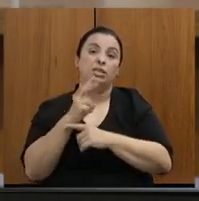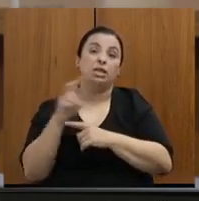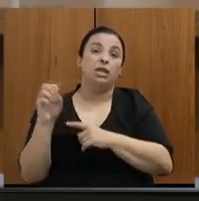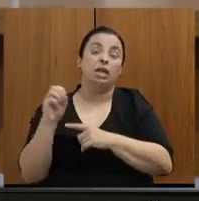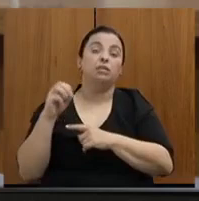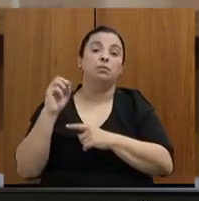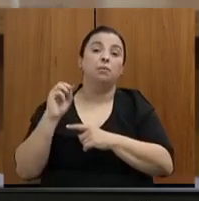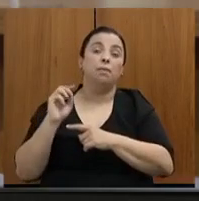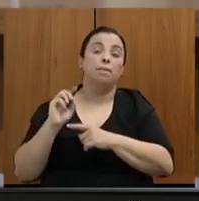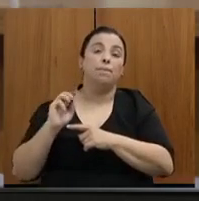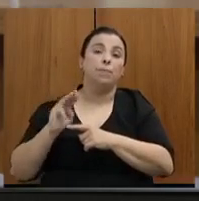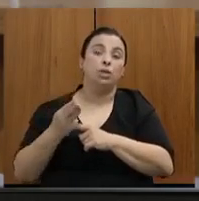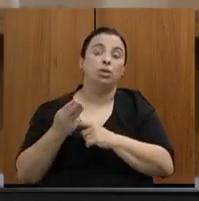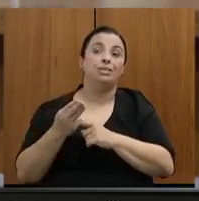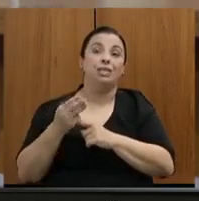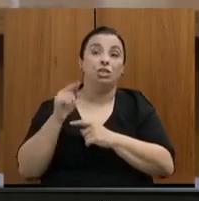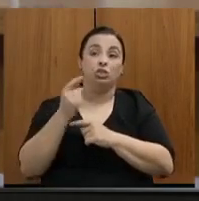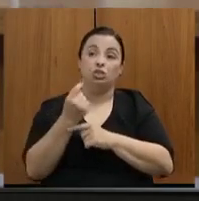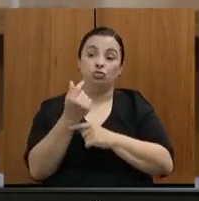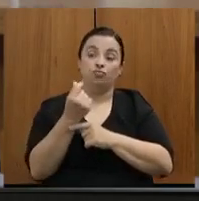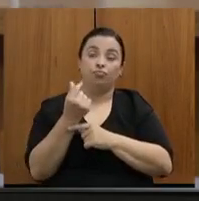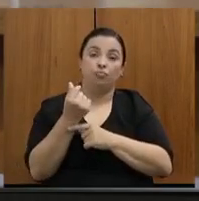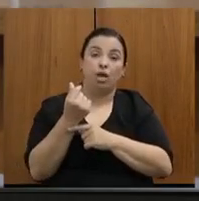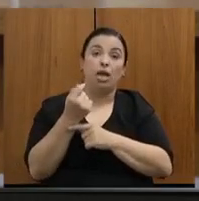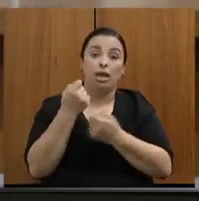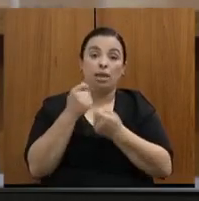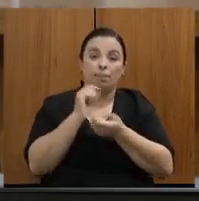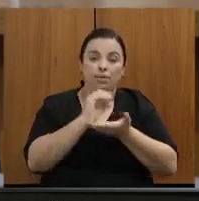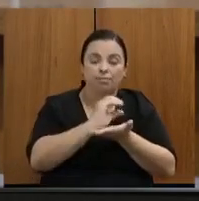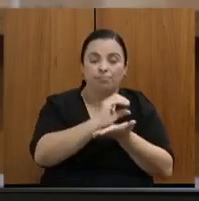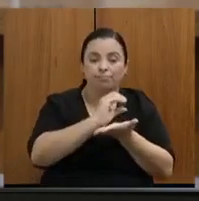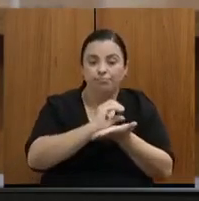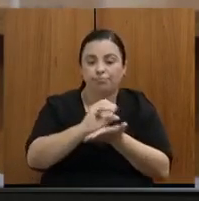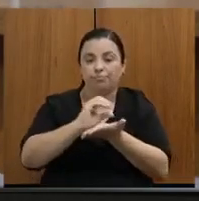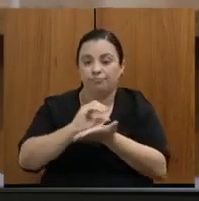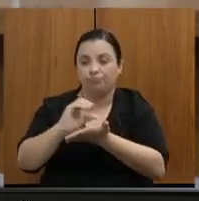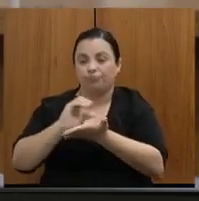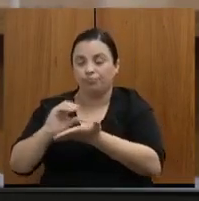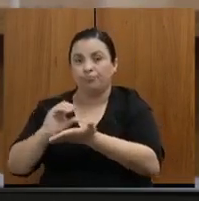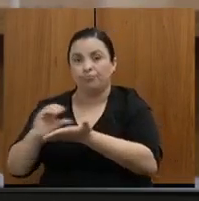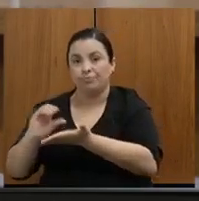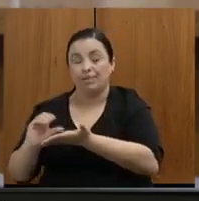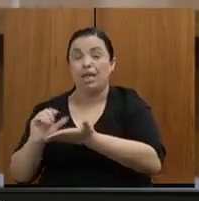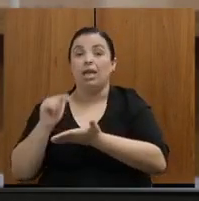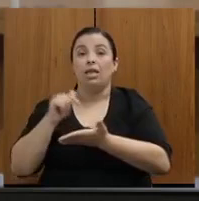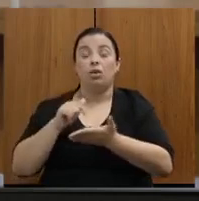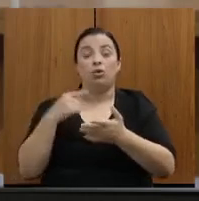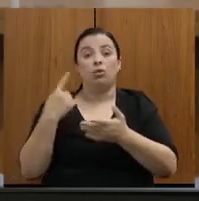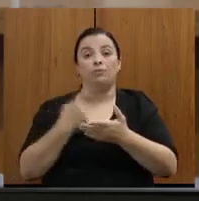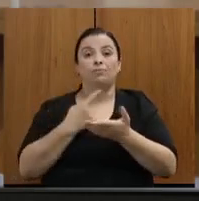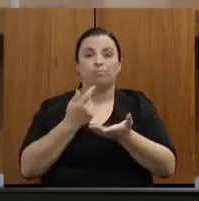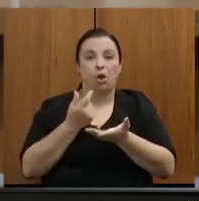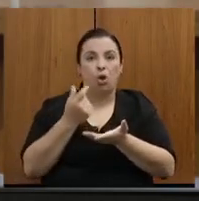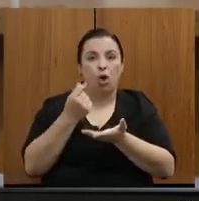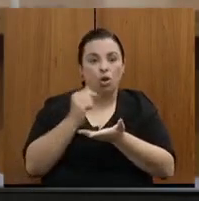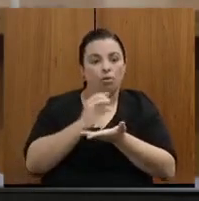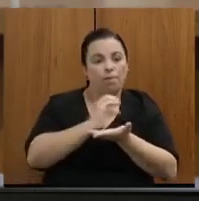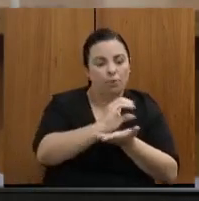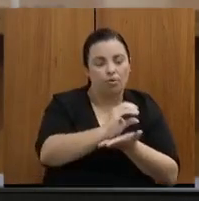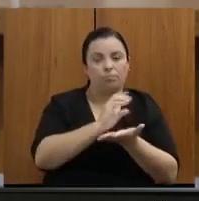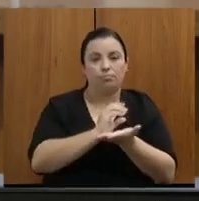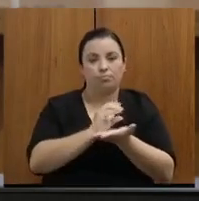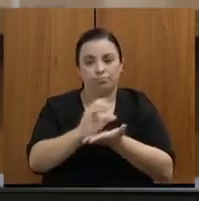precisam ser equacionados. Então, gente vem destinando recursos, paulatinamente, isso permite uma programação mais